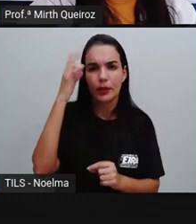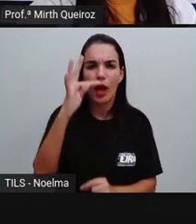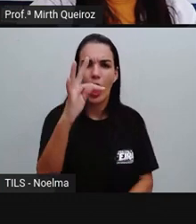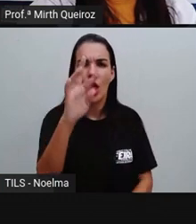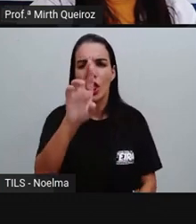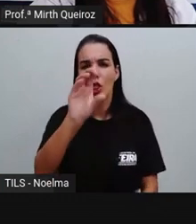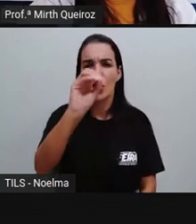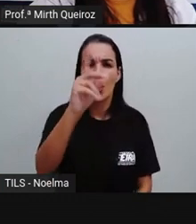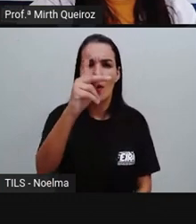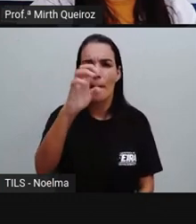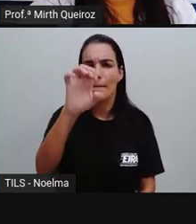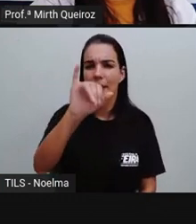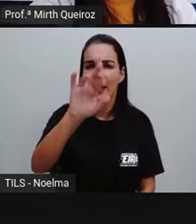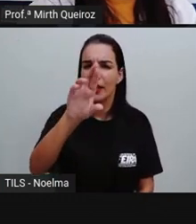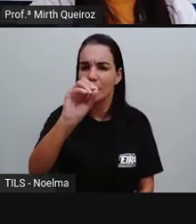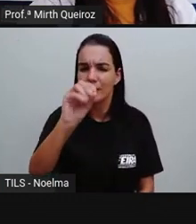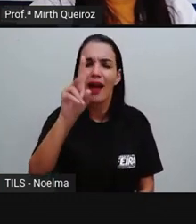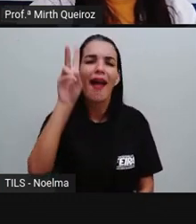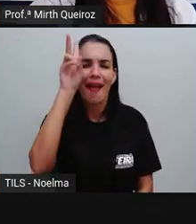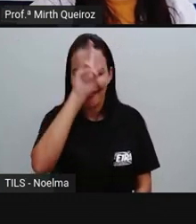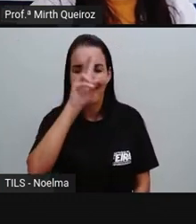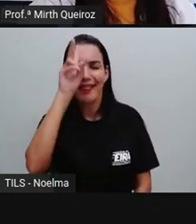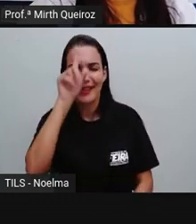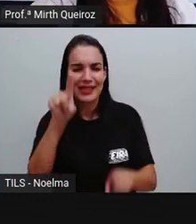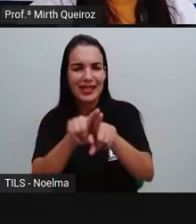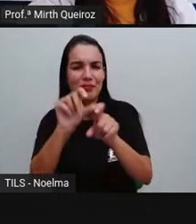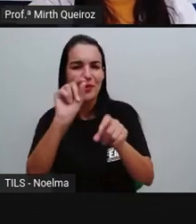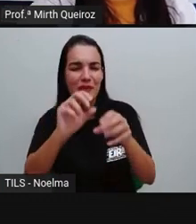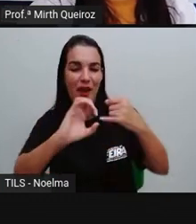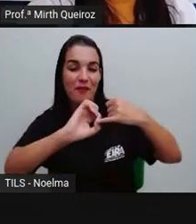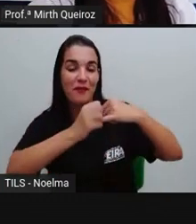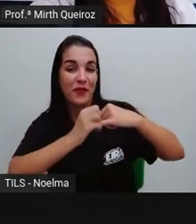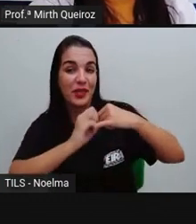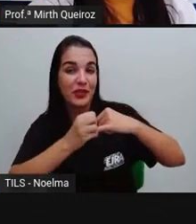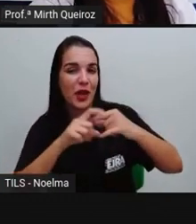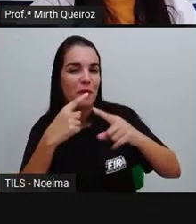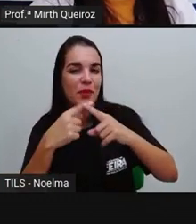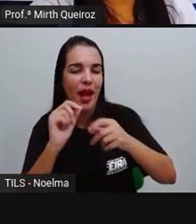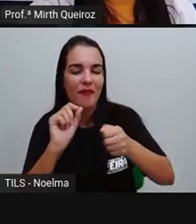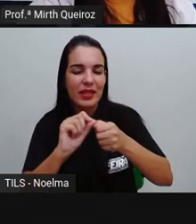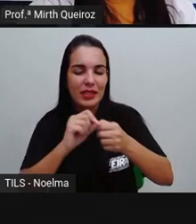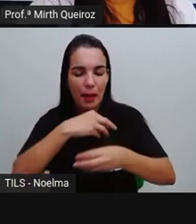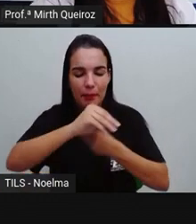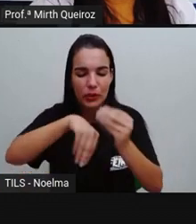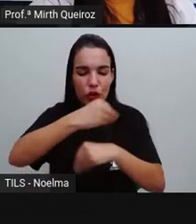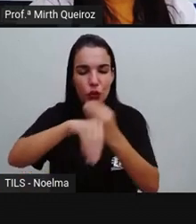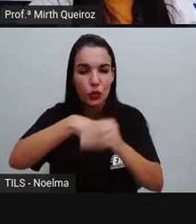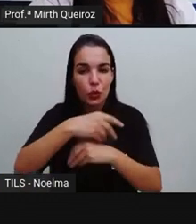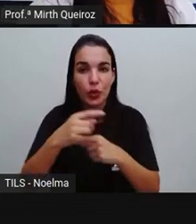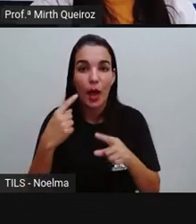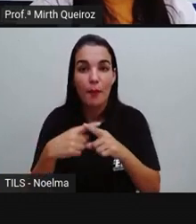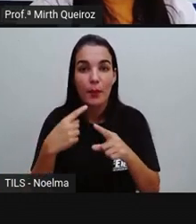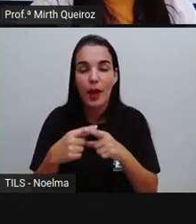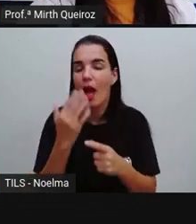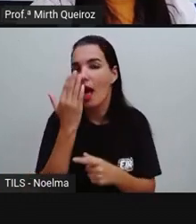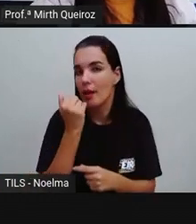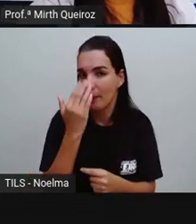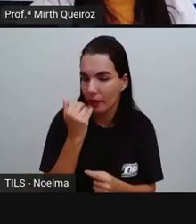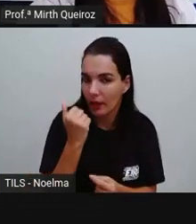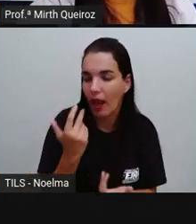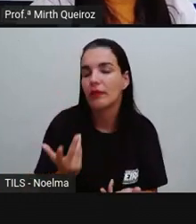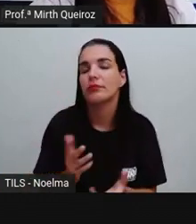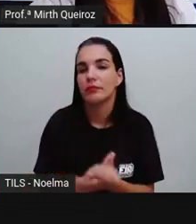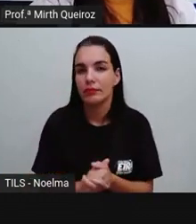lembra também do feijão tropeiro, né? Justamente porque eles fazem uma mistura ali com o feijão para poder se alimentar,